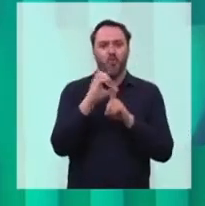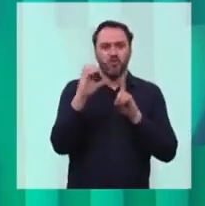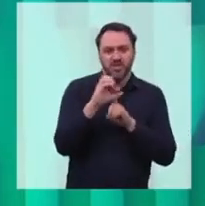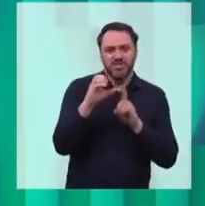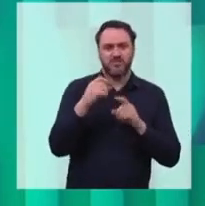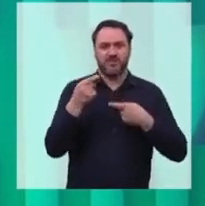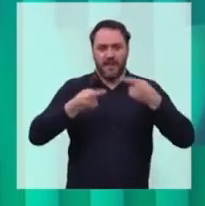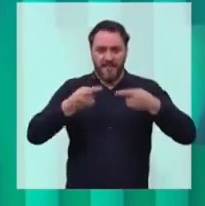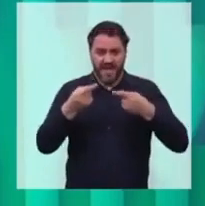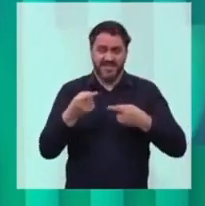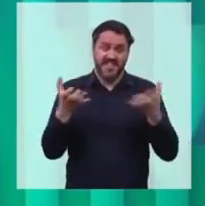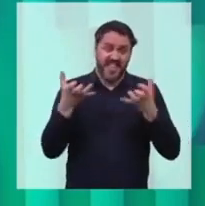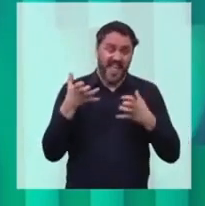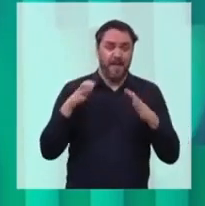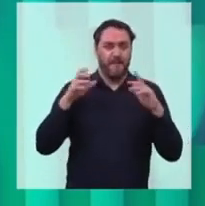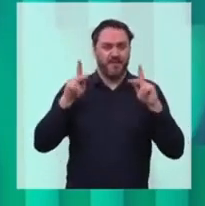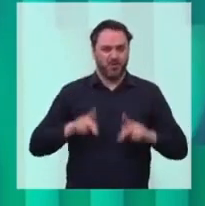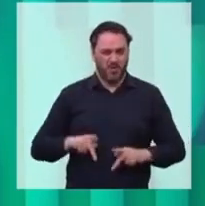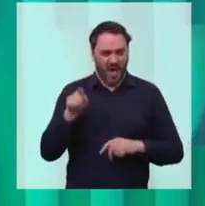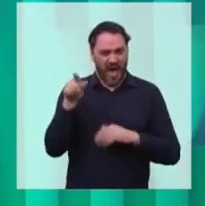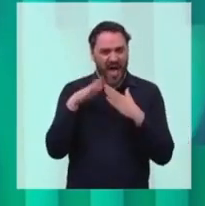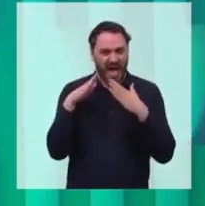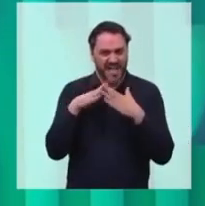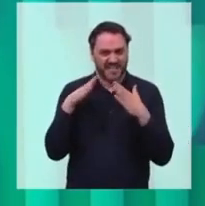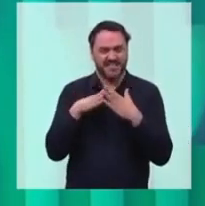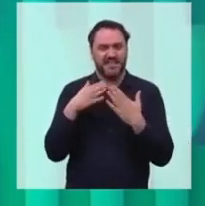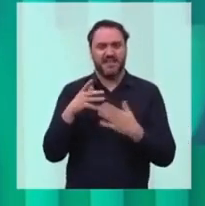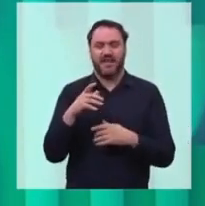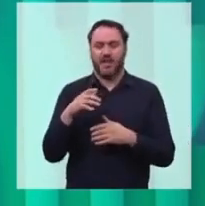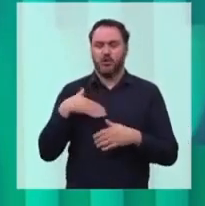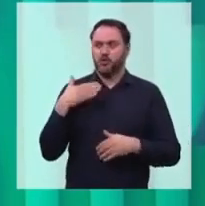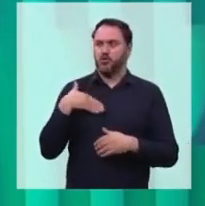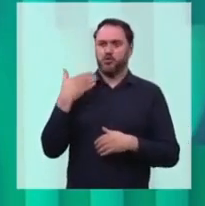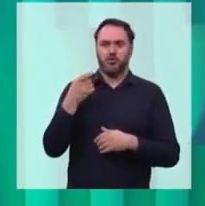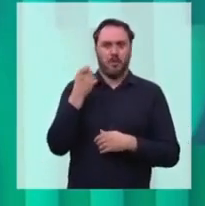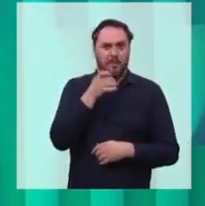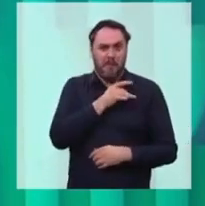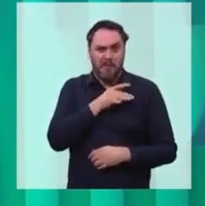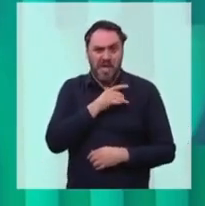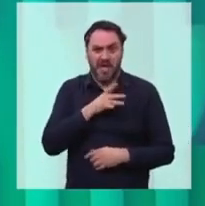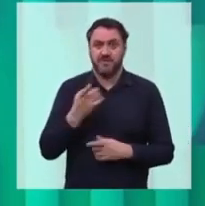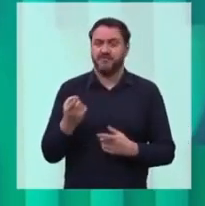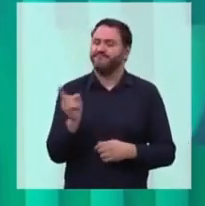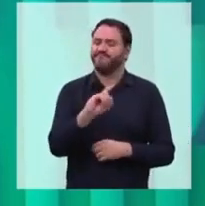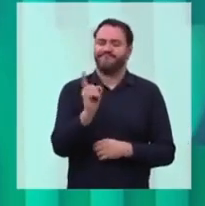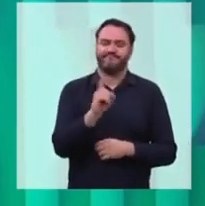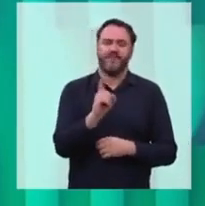tem muitos interesses no acordão da prefeitura. Não caia nesse papo. Não caia no papo do carro de som que passa mentindo na sua rua.